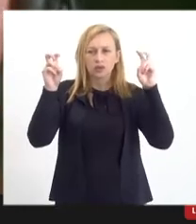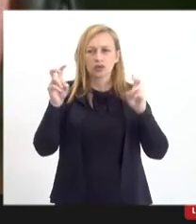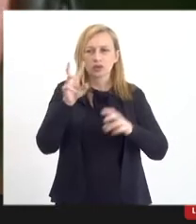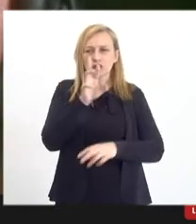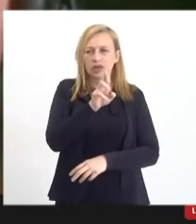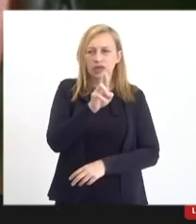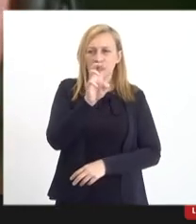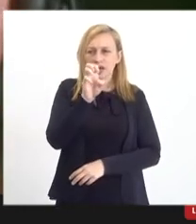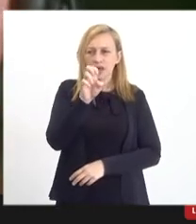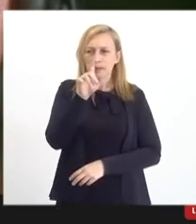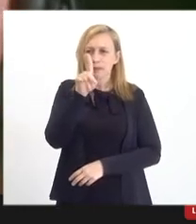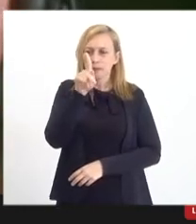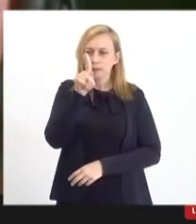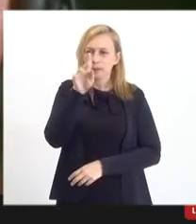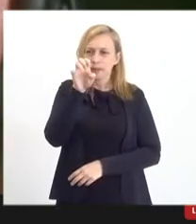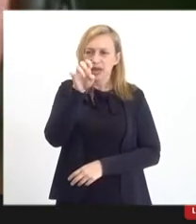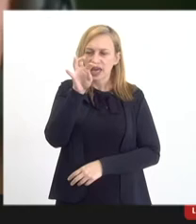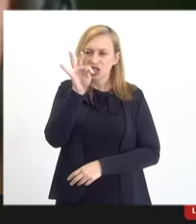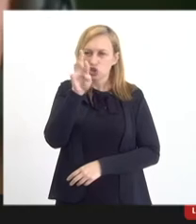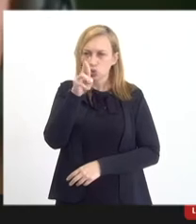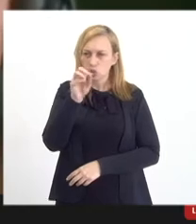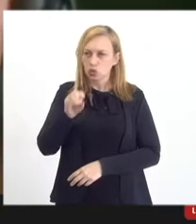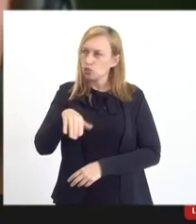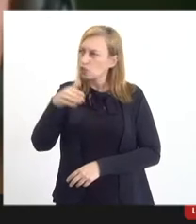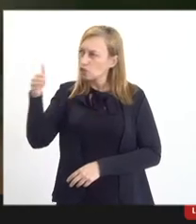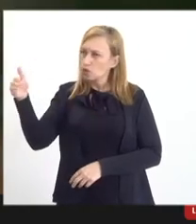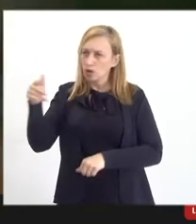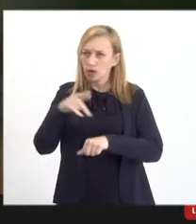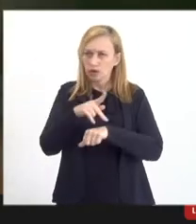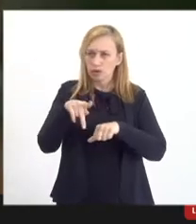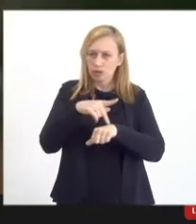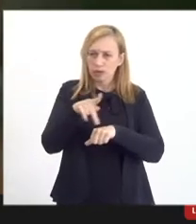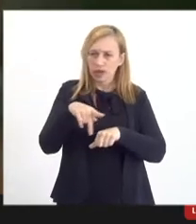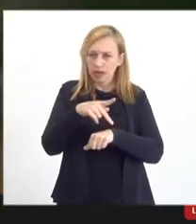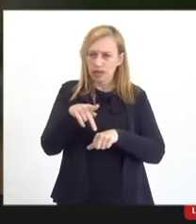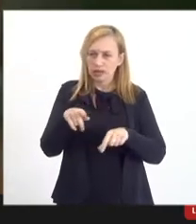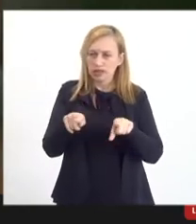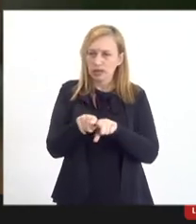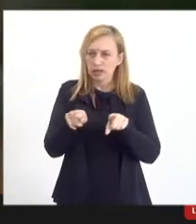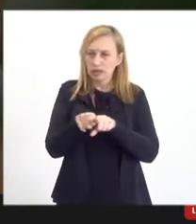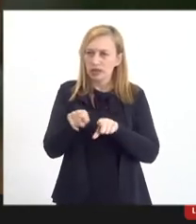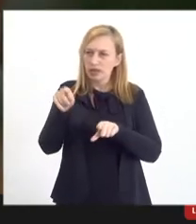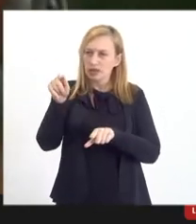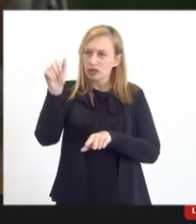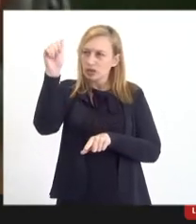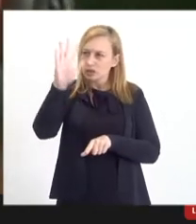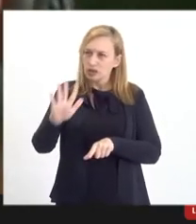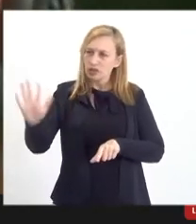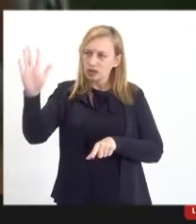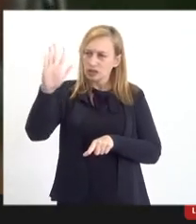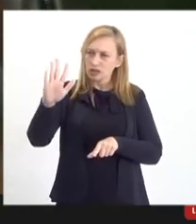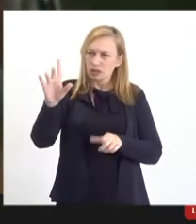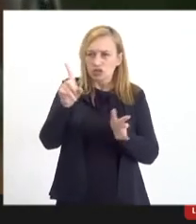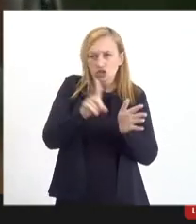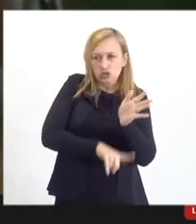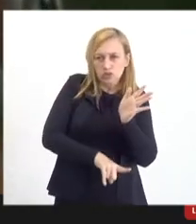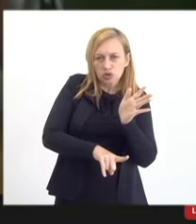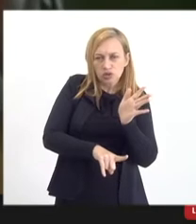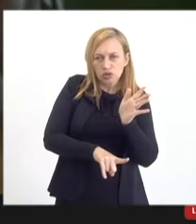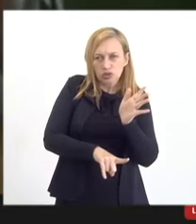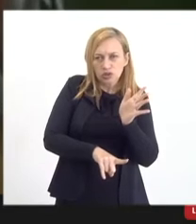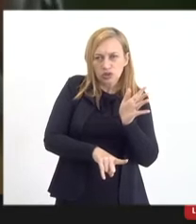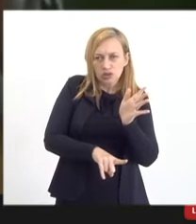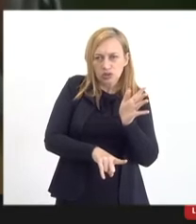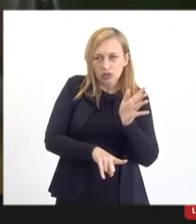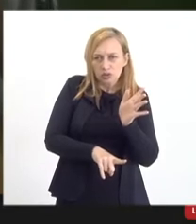zoneral importado quando o nacional acaba onerado lá no segundo, terceiro elo da cadeia,